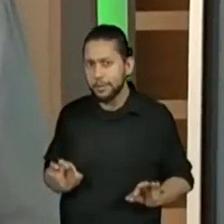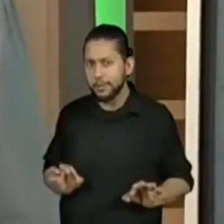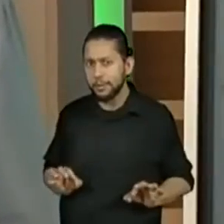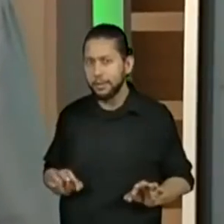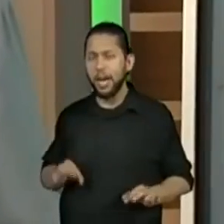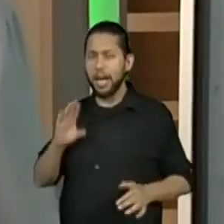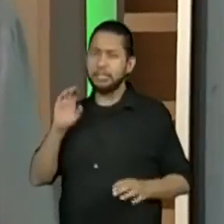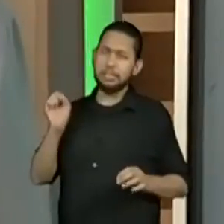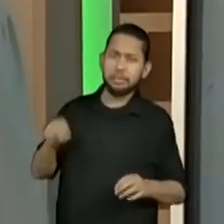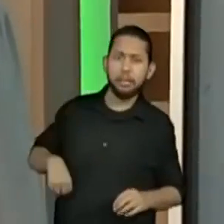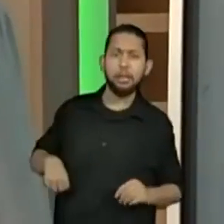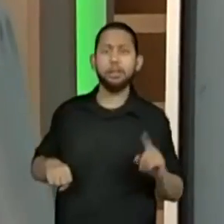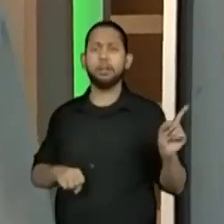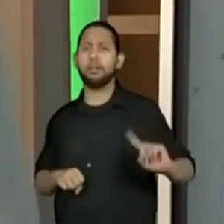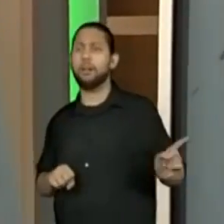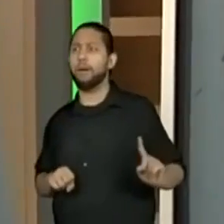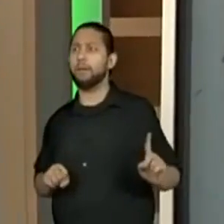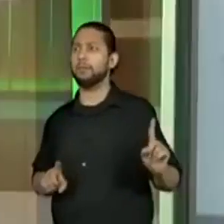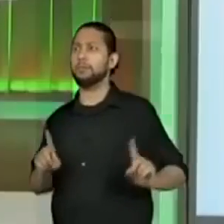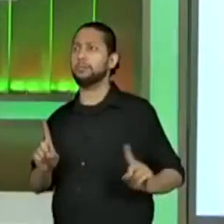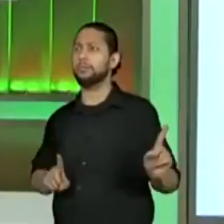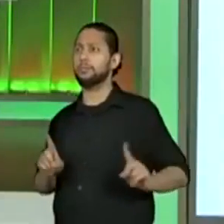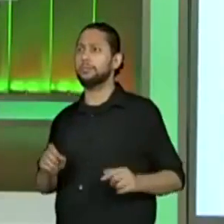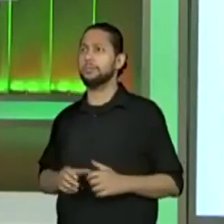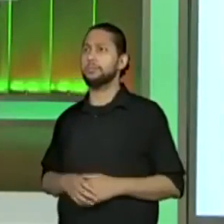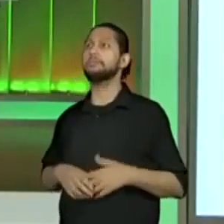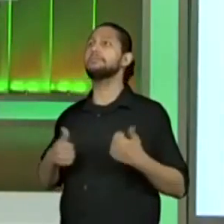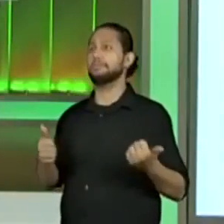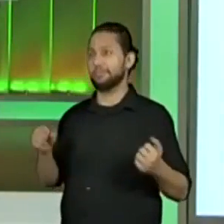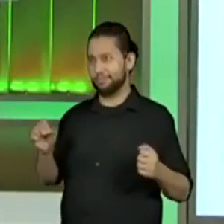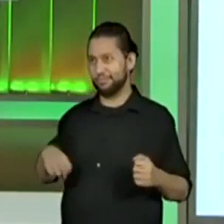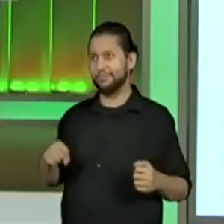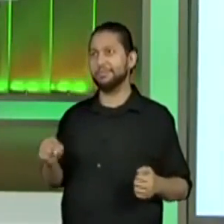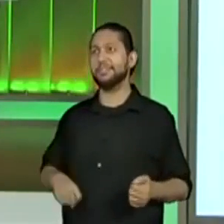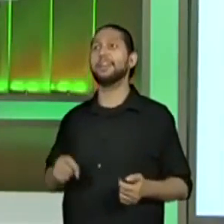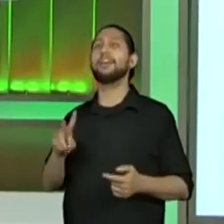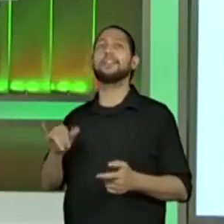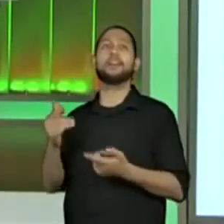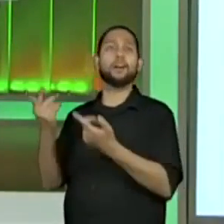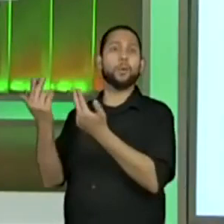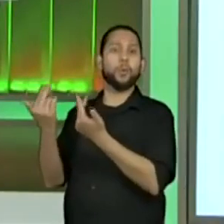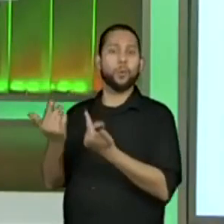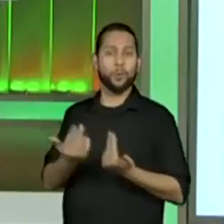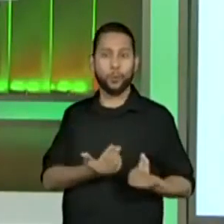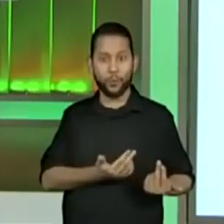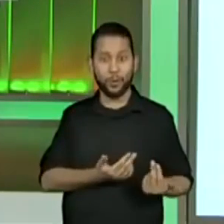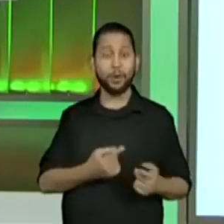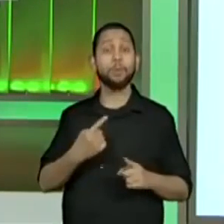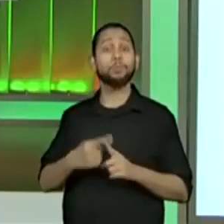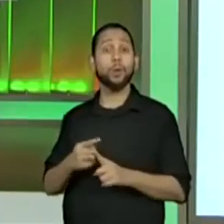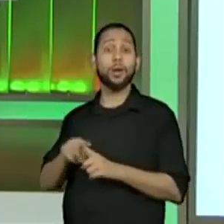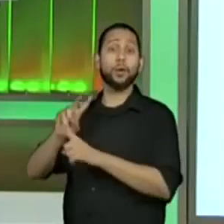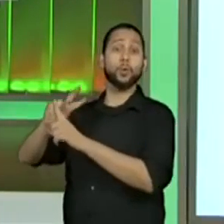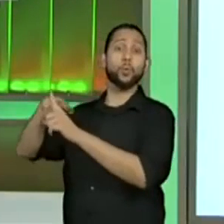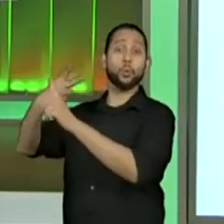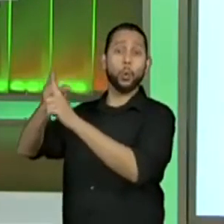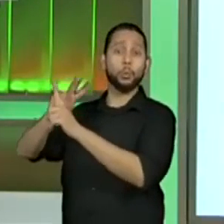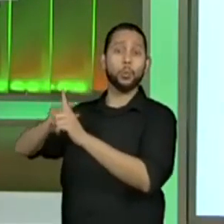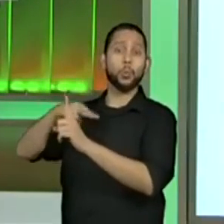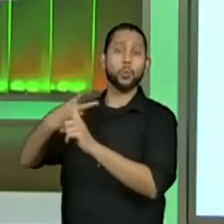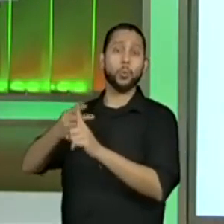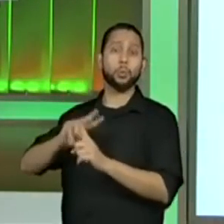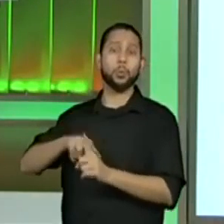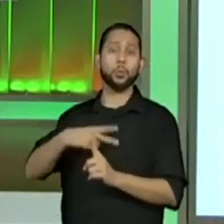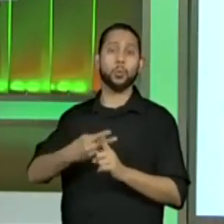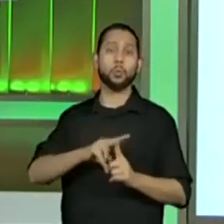Acreditam que sim, acreditam que não? Sim, serão equivalentes, não é? Porque estão aumentando aí na